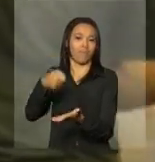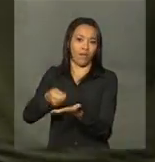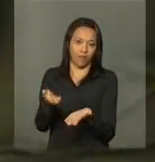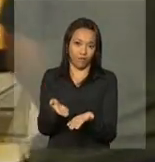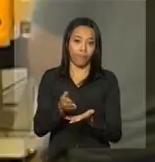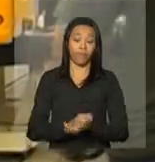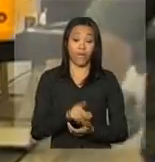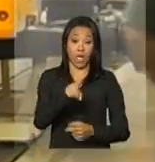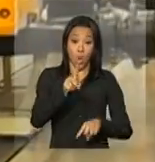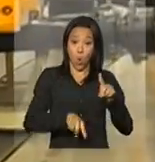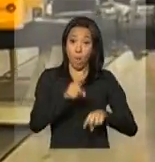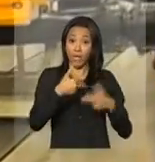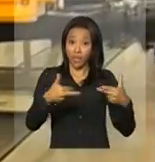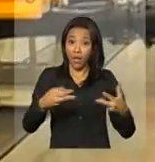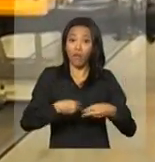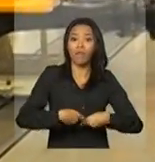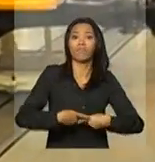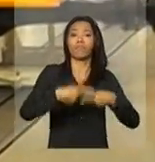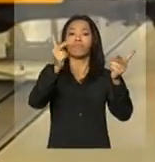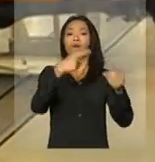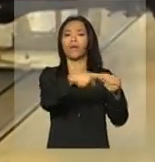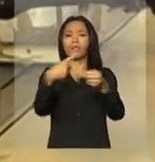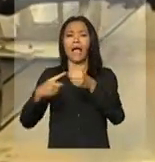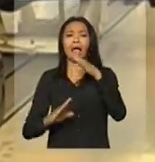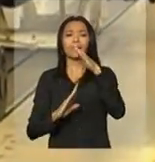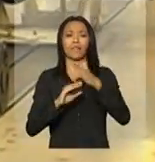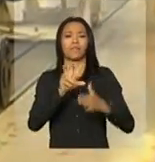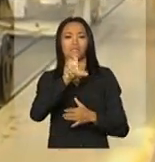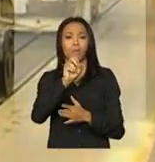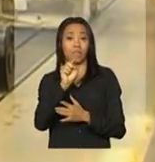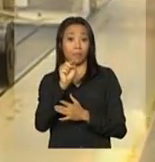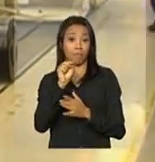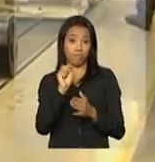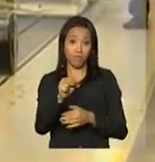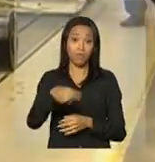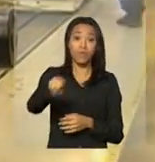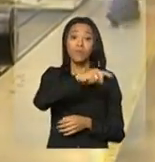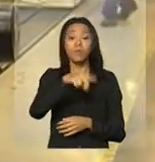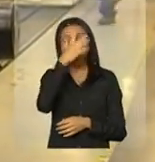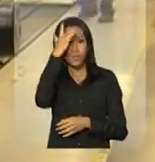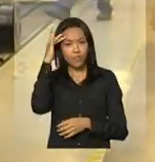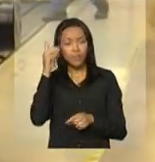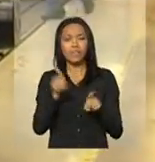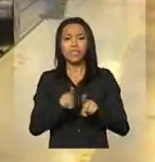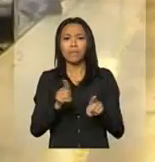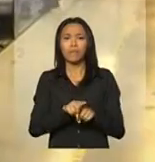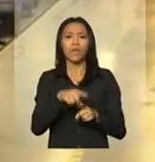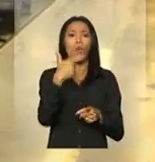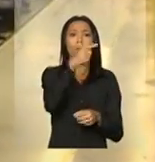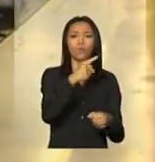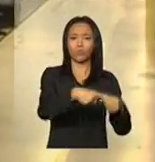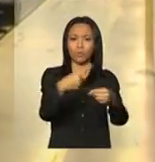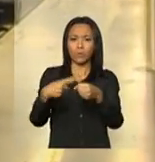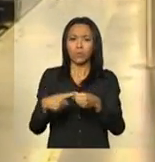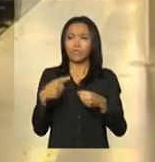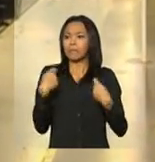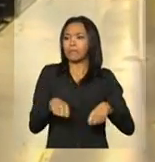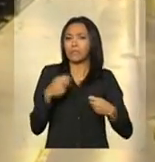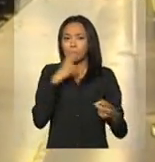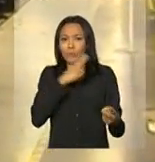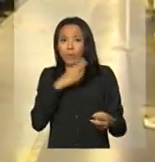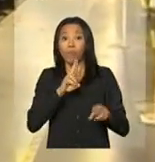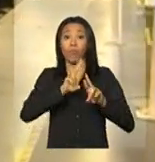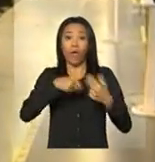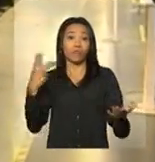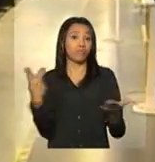equipamentos vão para municípios com até 50 mil habitantes e aos que estão em situação de emergência por causa da seca.